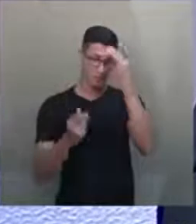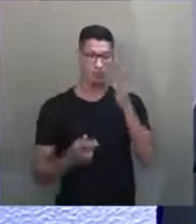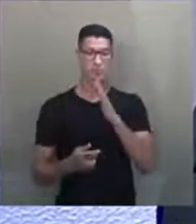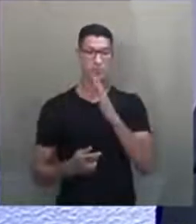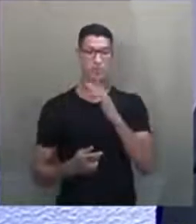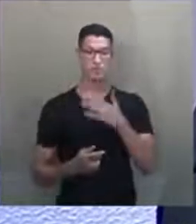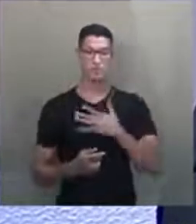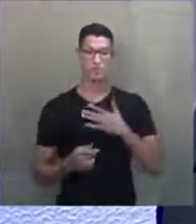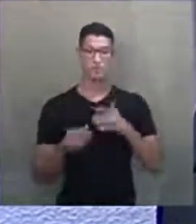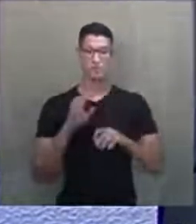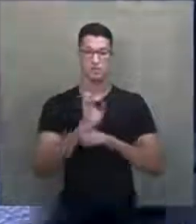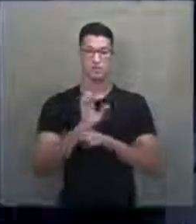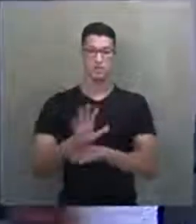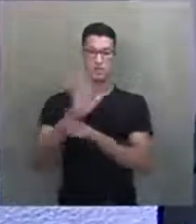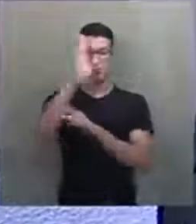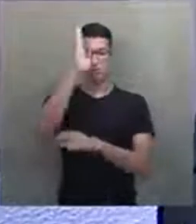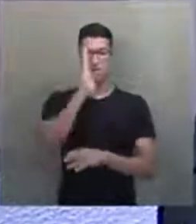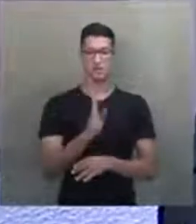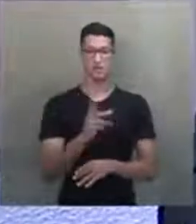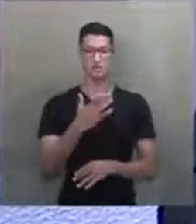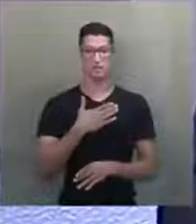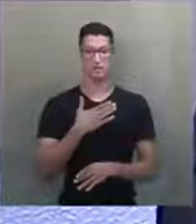conhecem no meu Estado e no Brasil